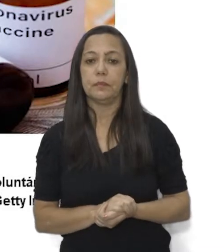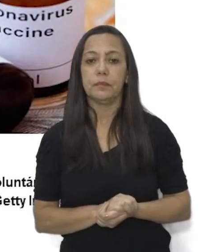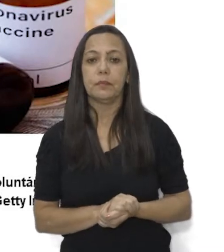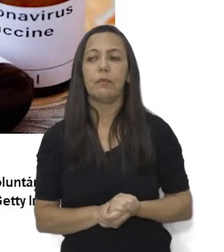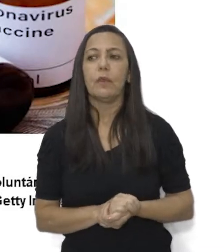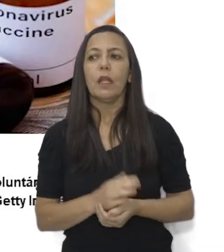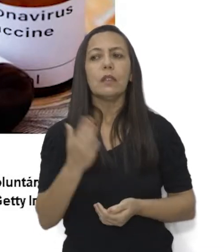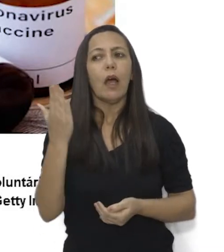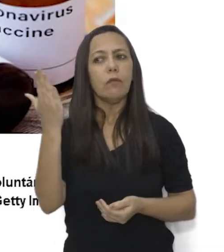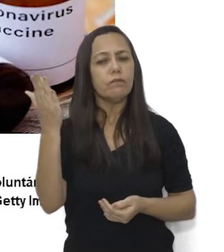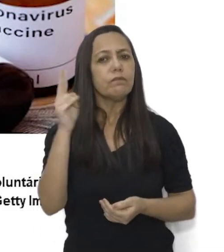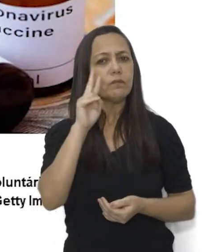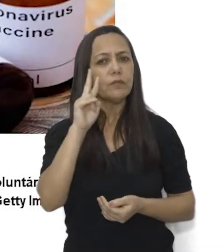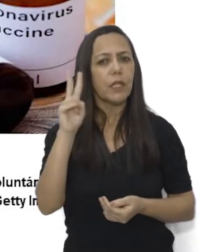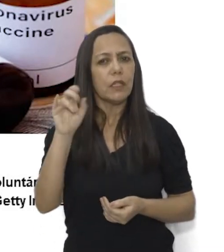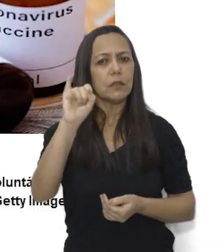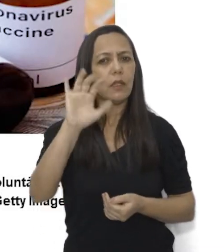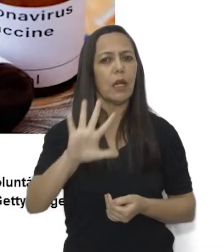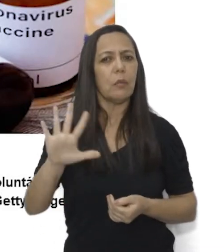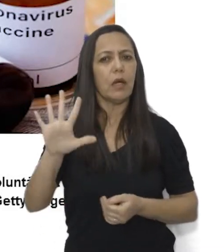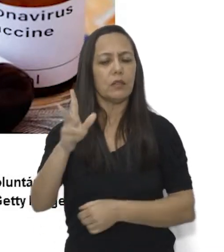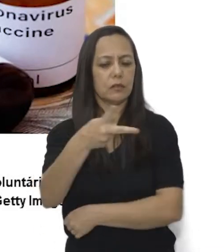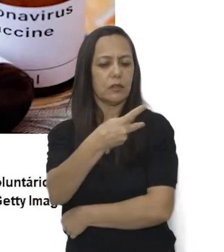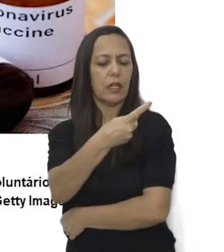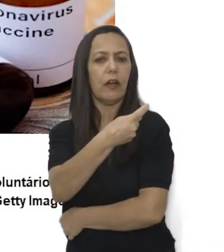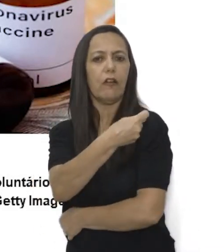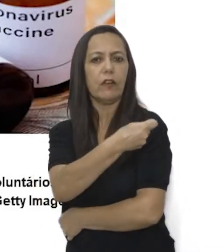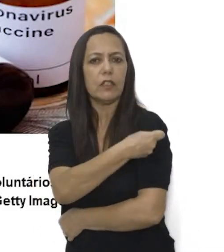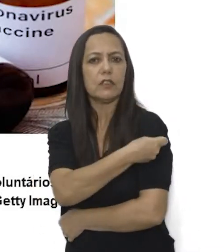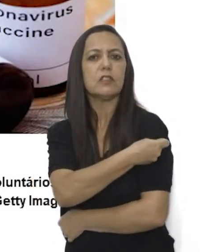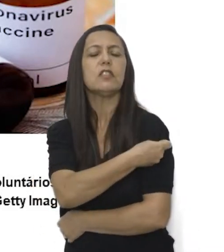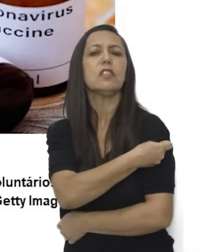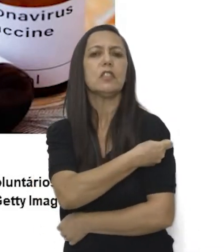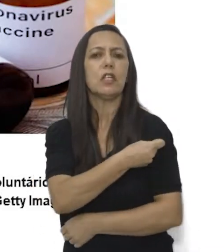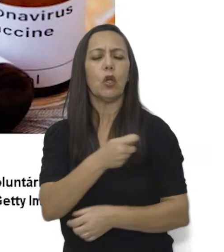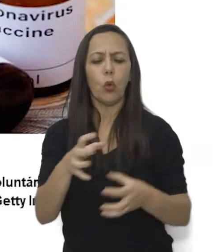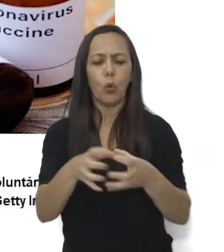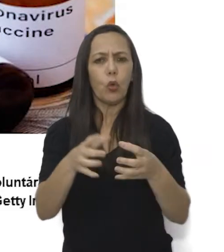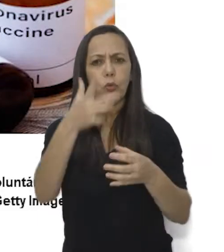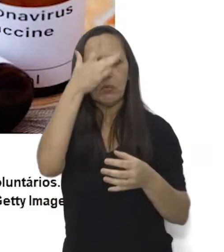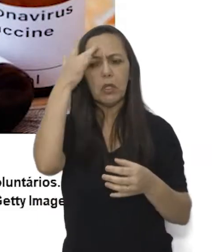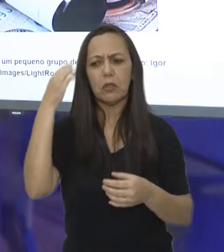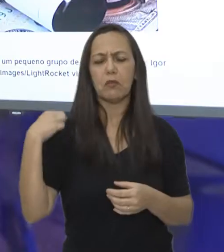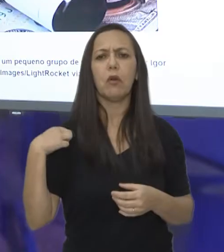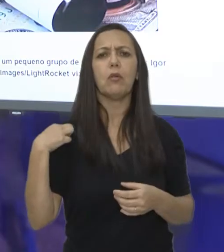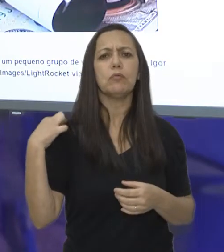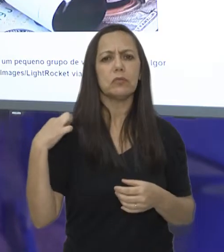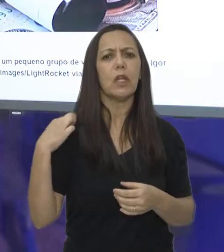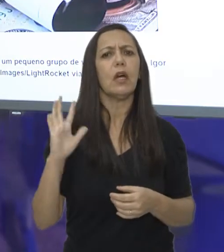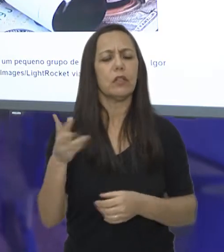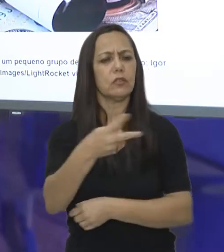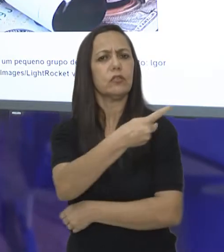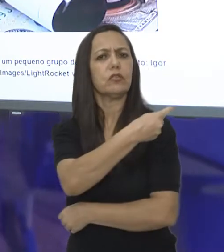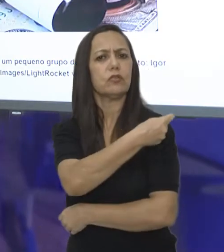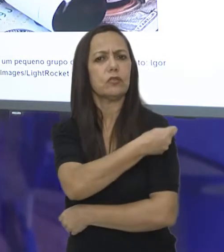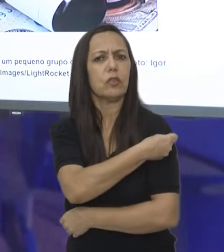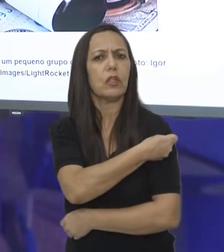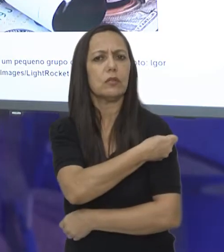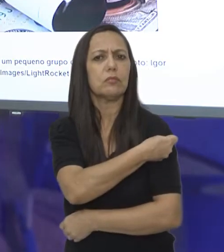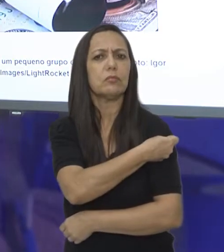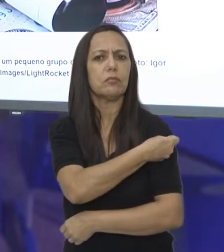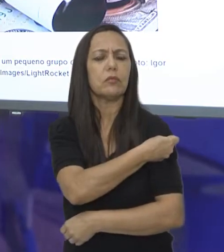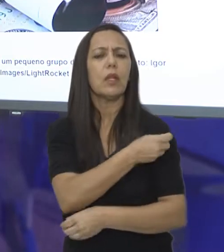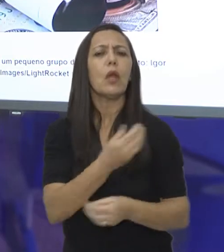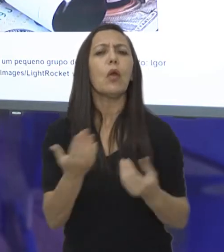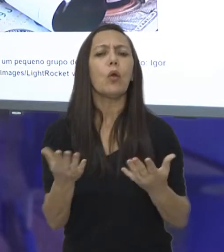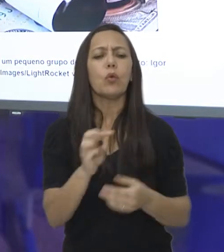Vocês estão vendo aí uma imagem. A vacina foi testada em um pequeno grupo de voluntários. Tem de quem foi, tirada